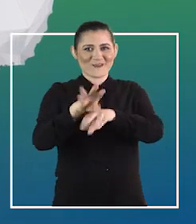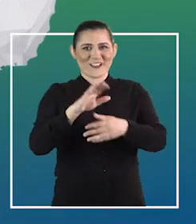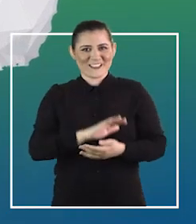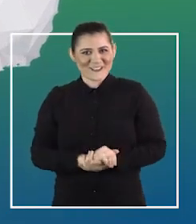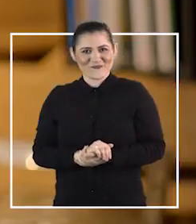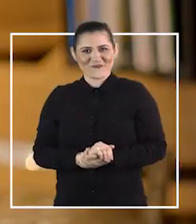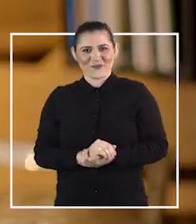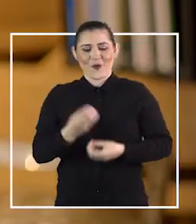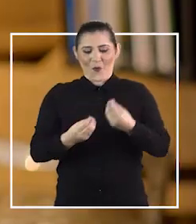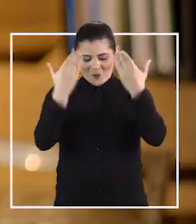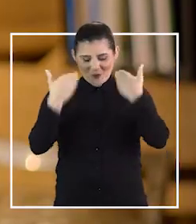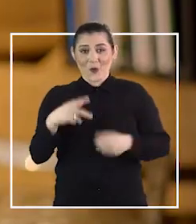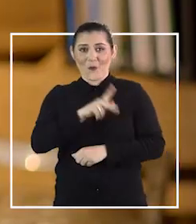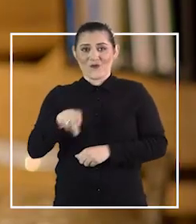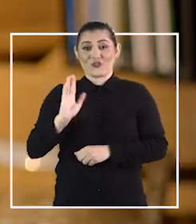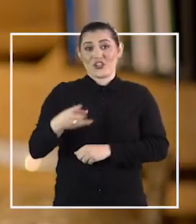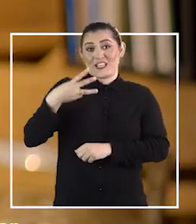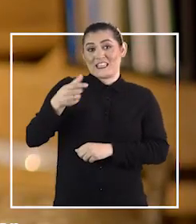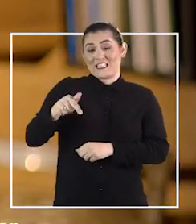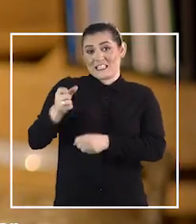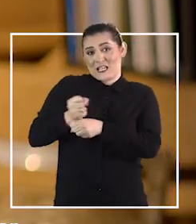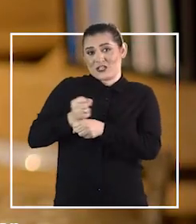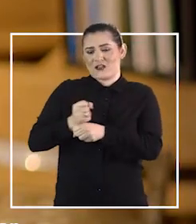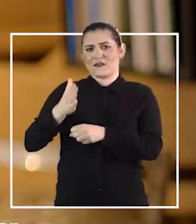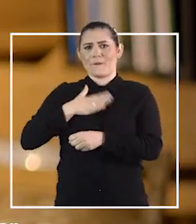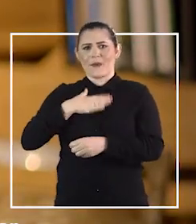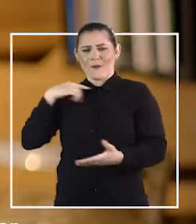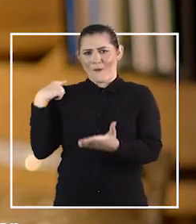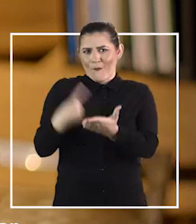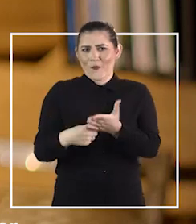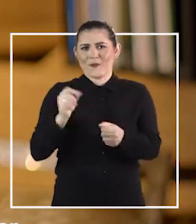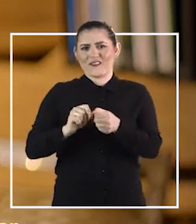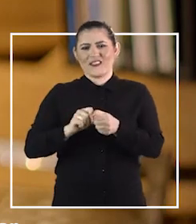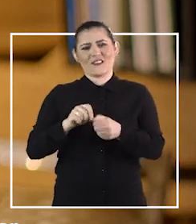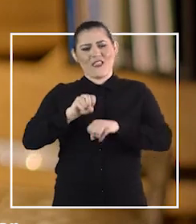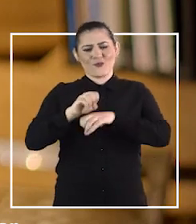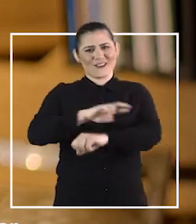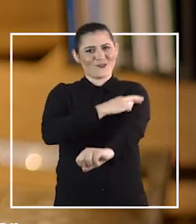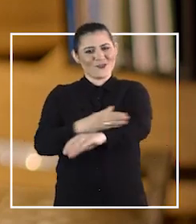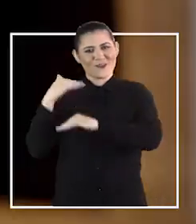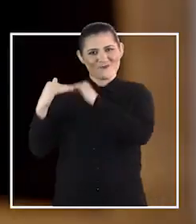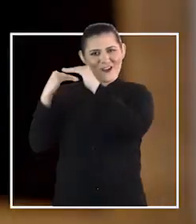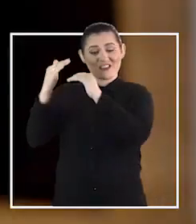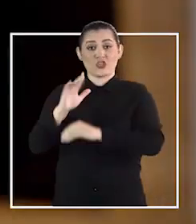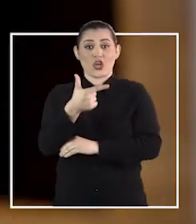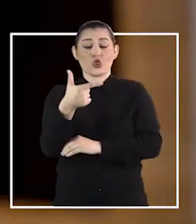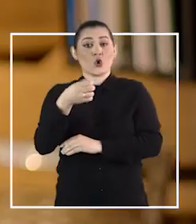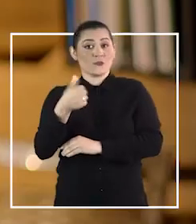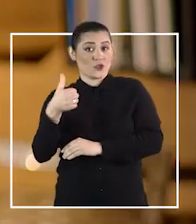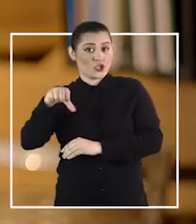educação. Como educadora há 37 anos, meu compromisso é fazer a educação de Rio Branco avançar. Em